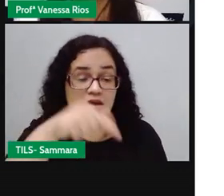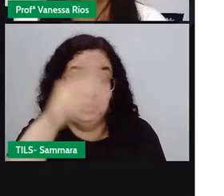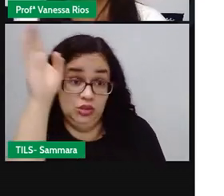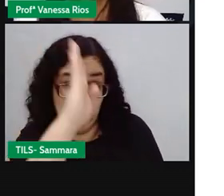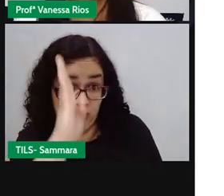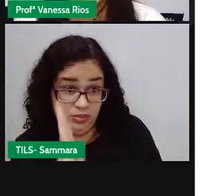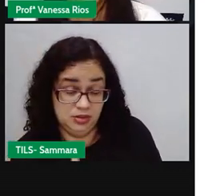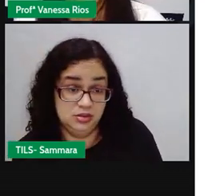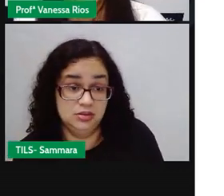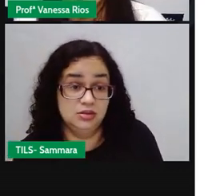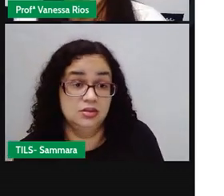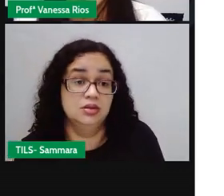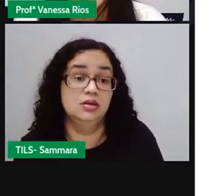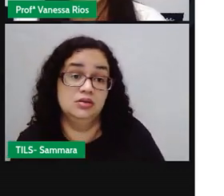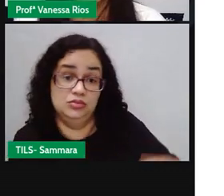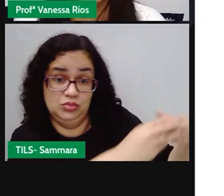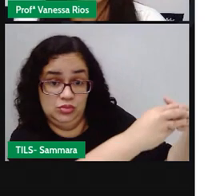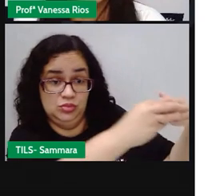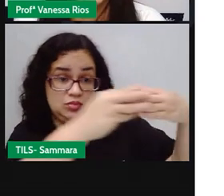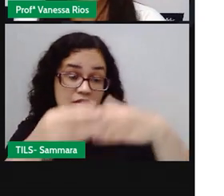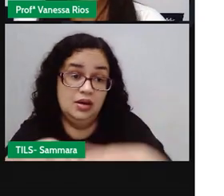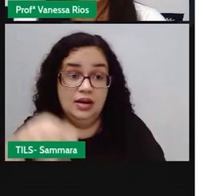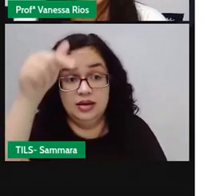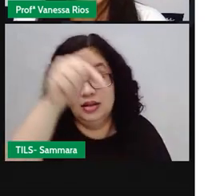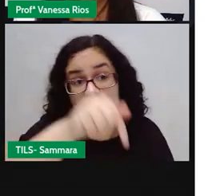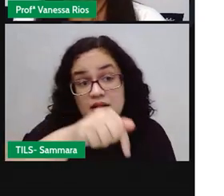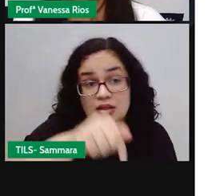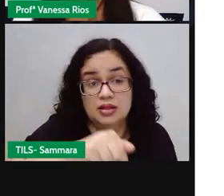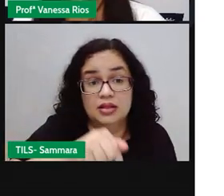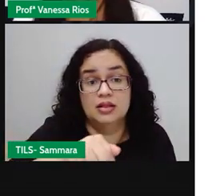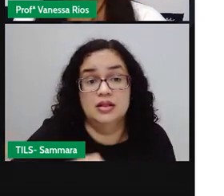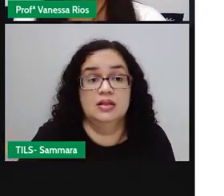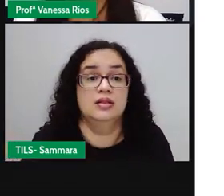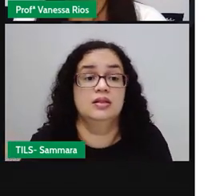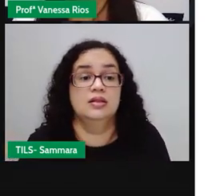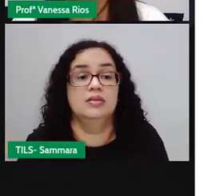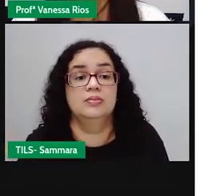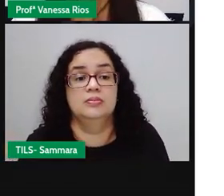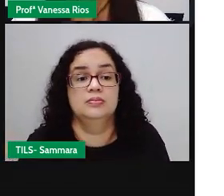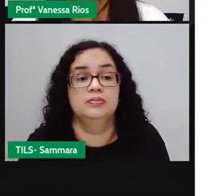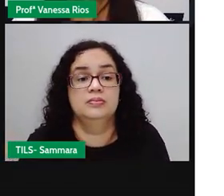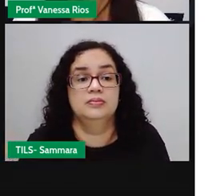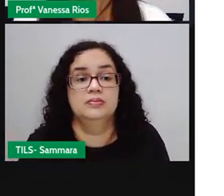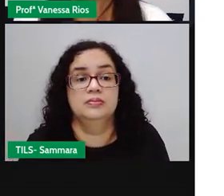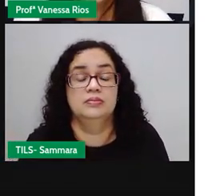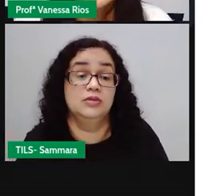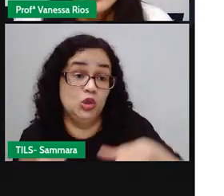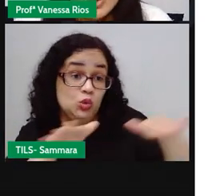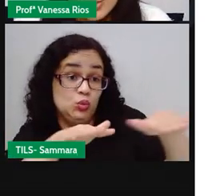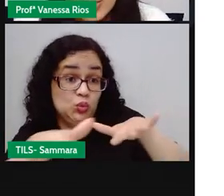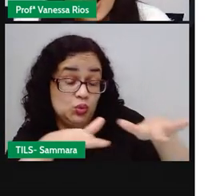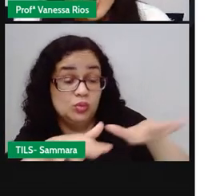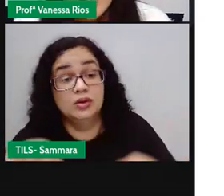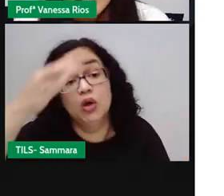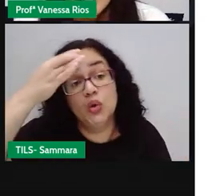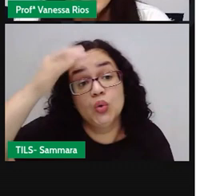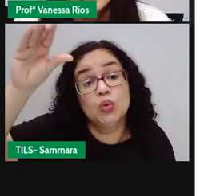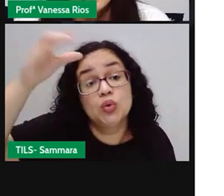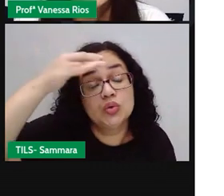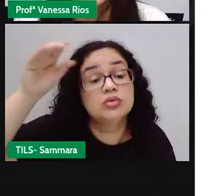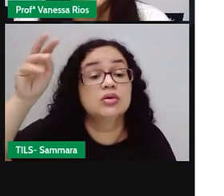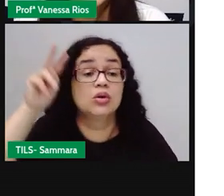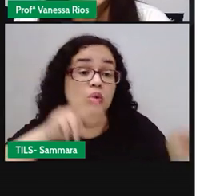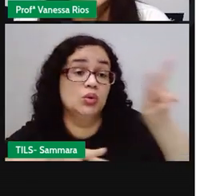Brasil, não é? Foi trazida essa brincadeira para cá. Através aí da movimentação cultural que a gente